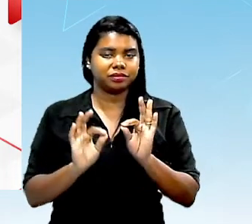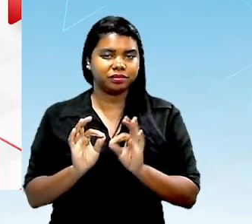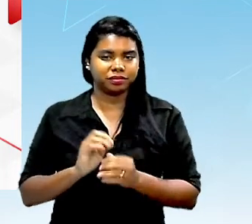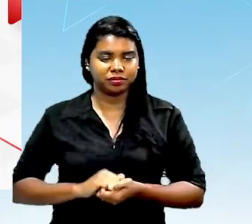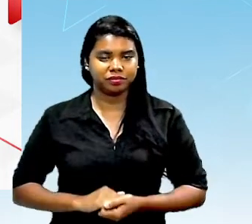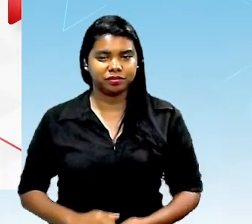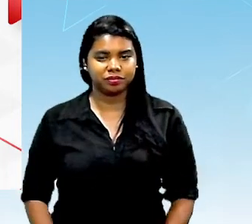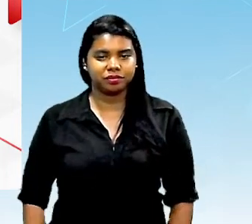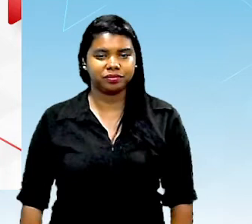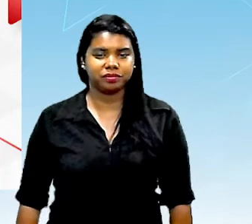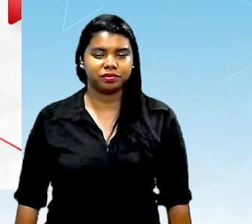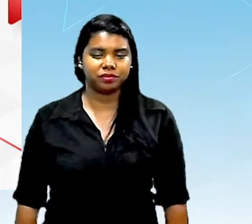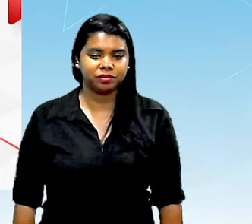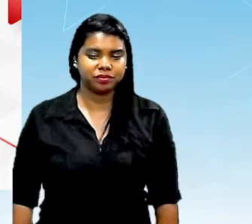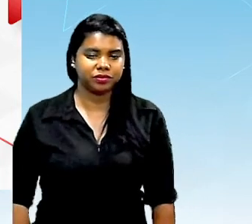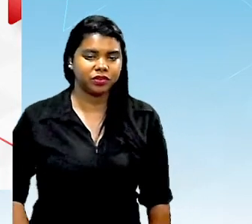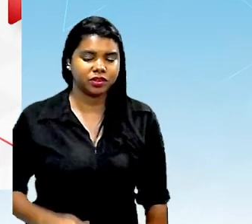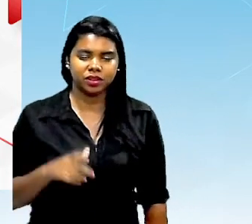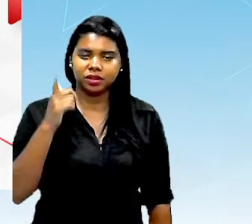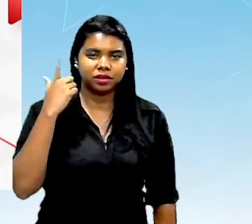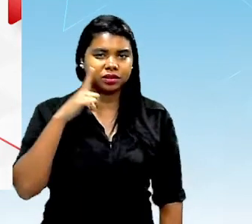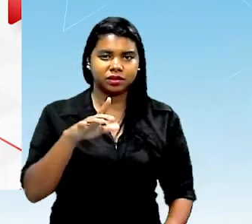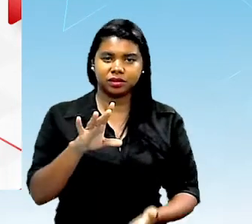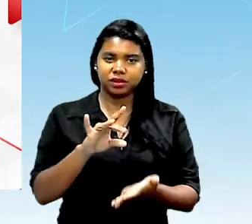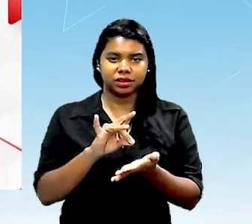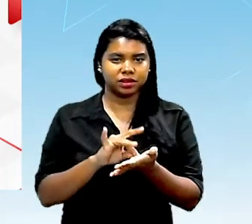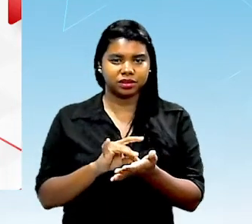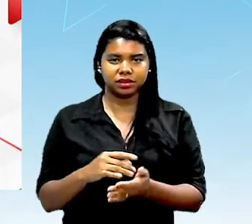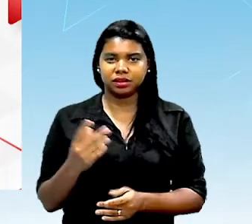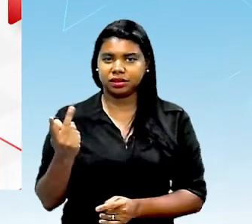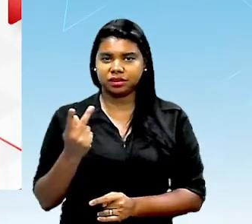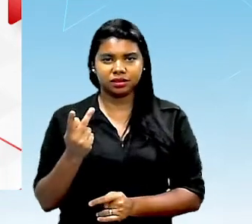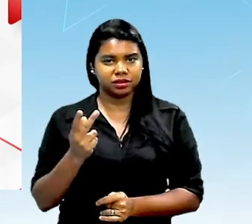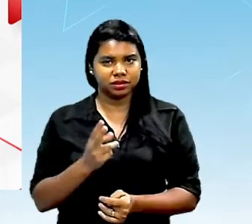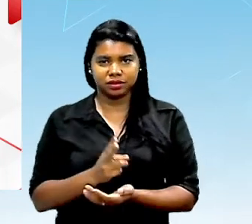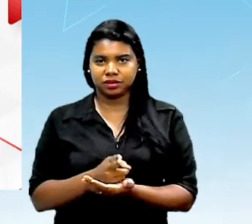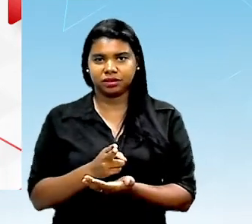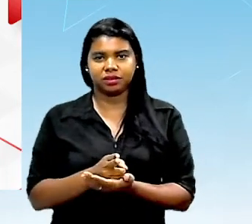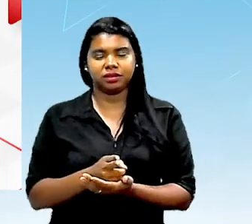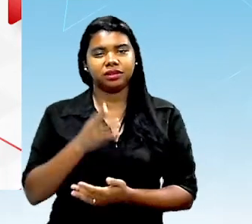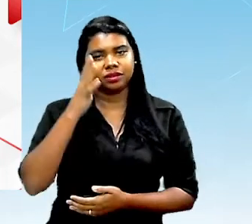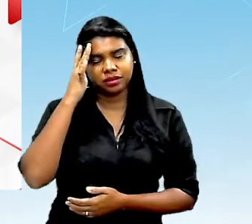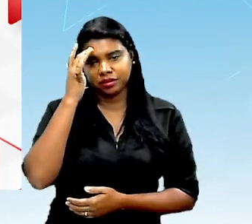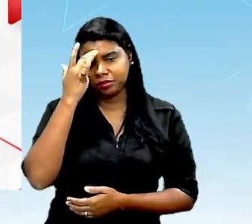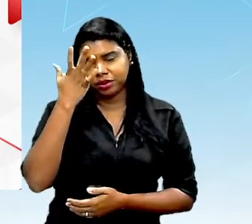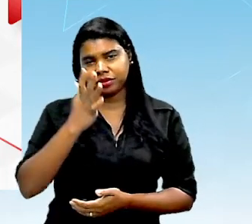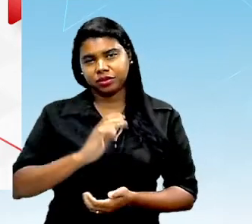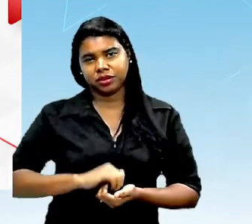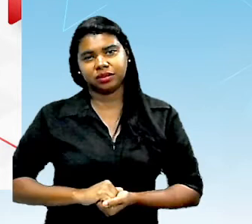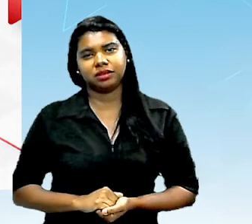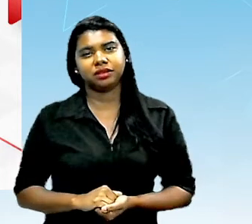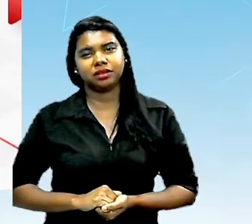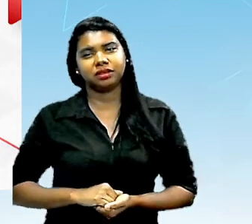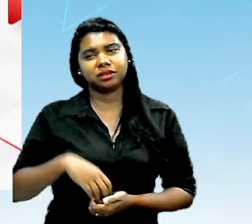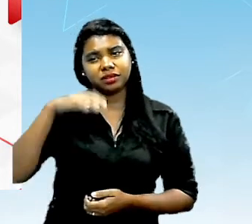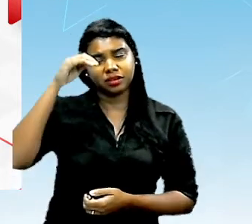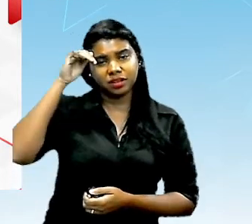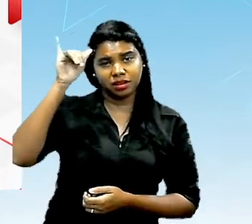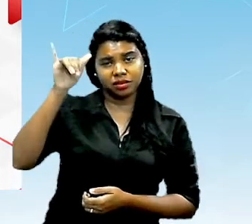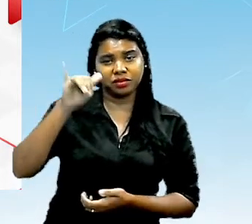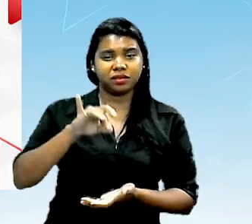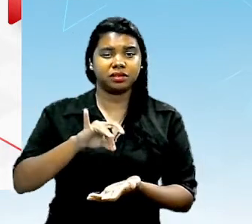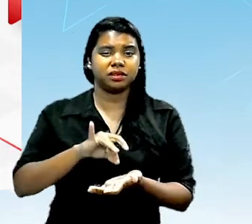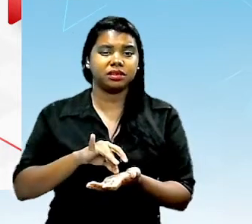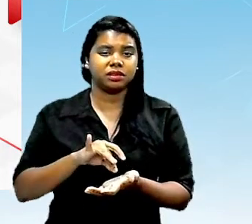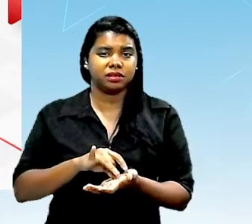e e aí elas não conseguem se encaixar uma na outra consequentemente fica mais fácil de evitar na verdade essa